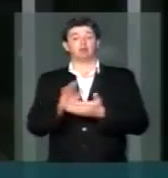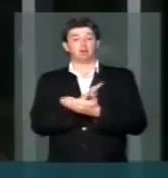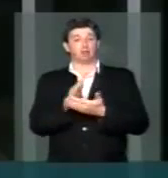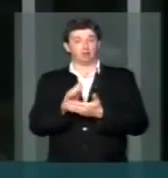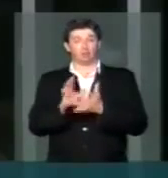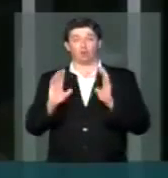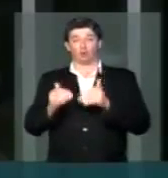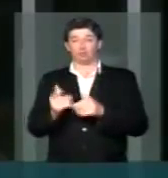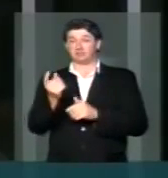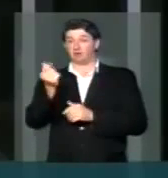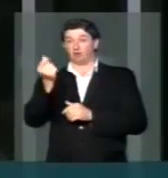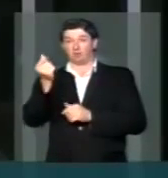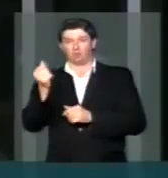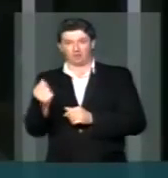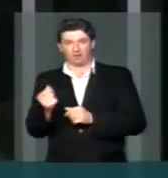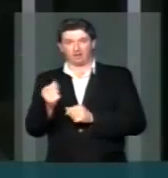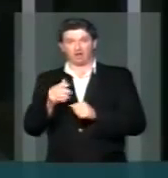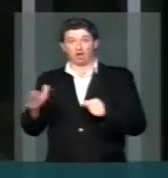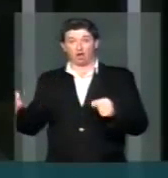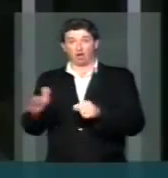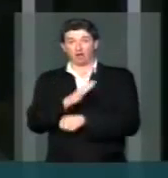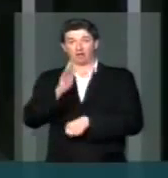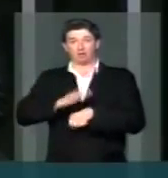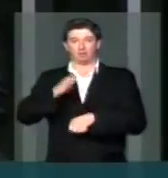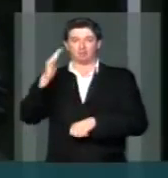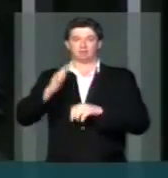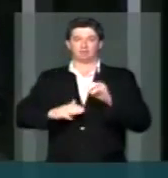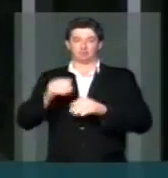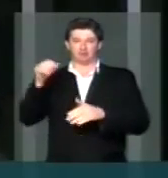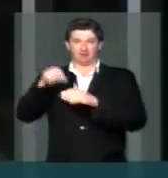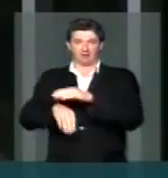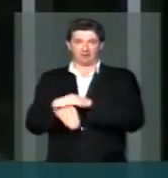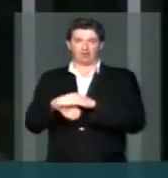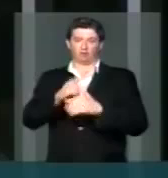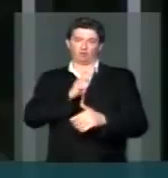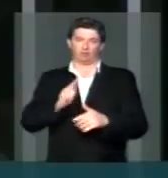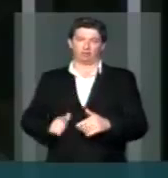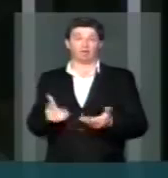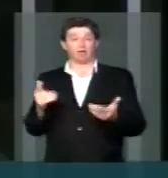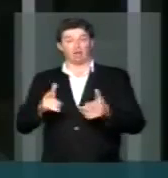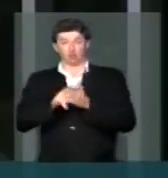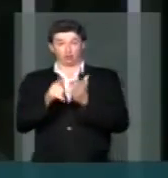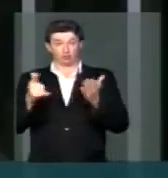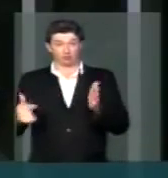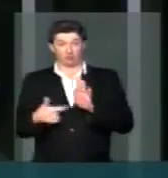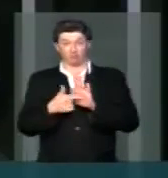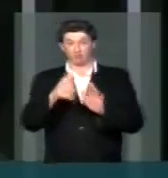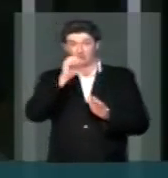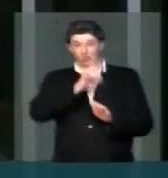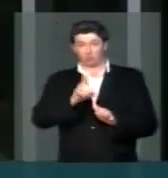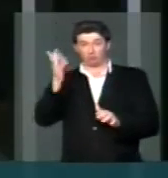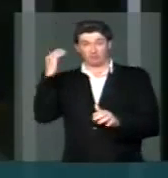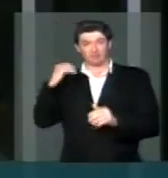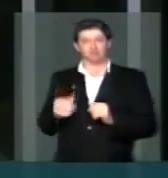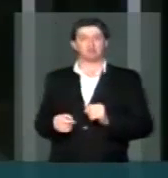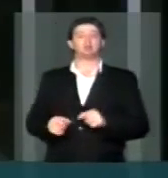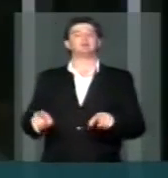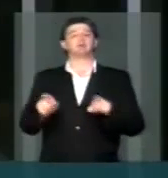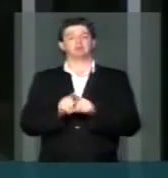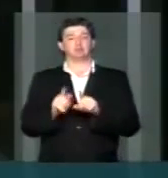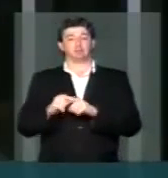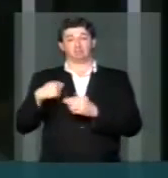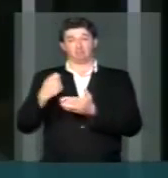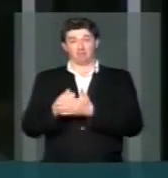remuneradas, inchando cada vez mais a máquina. E os jornais trouxeram, aí, esse final de semana, que também há